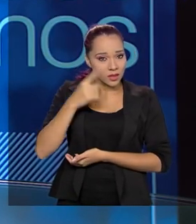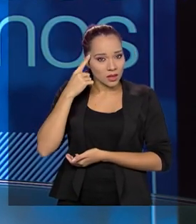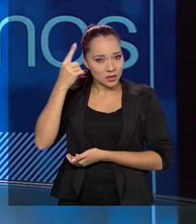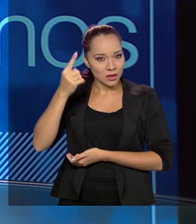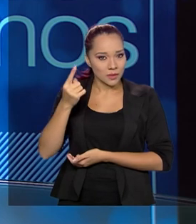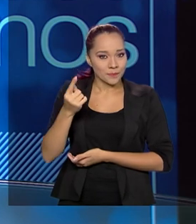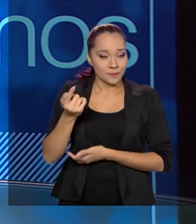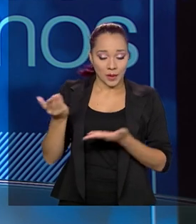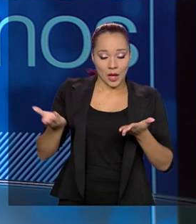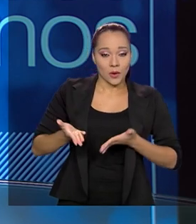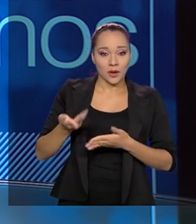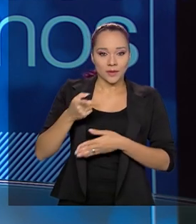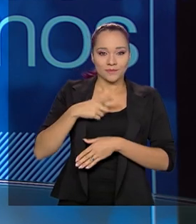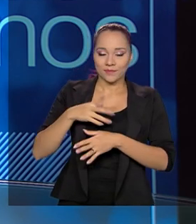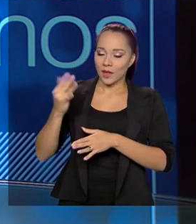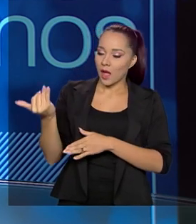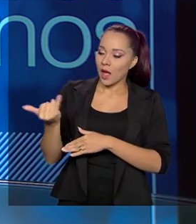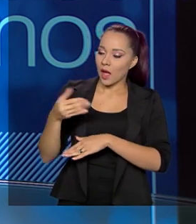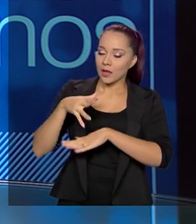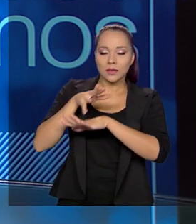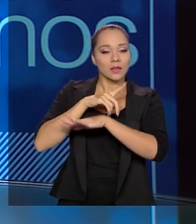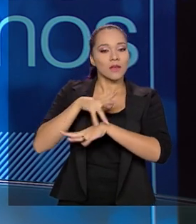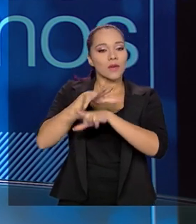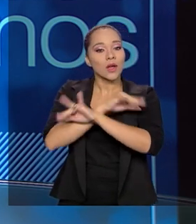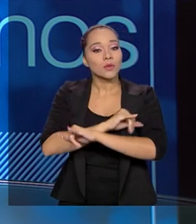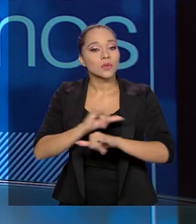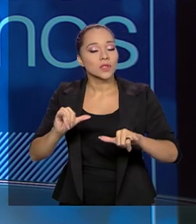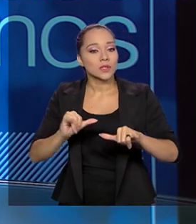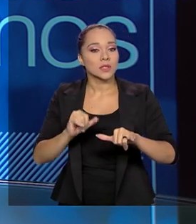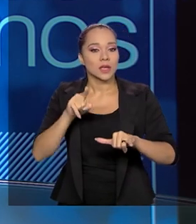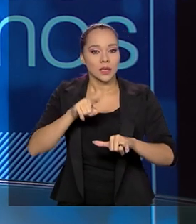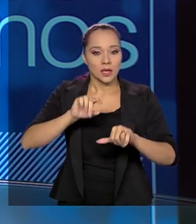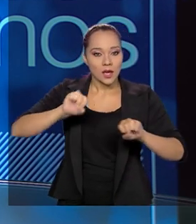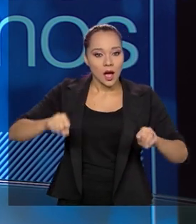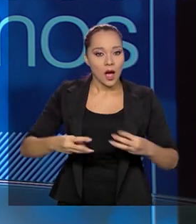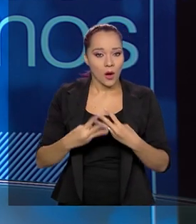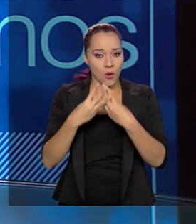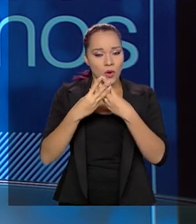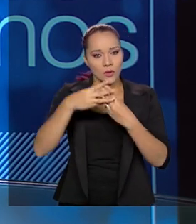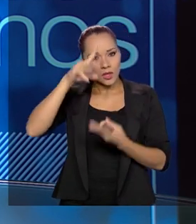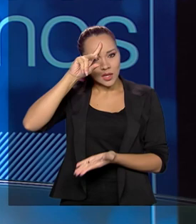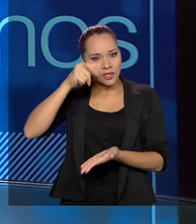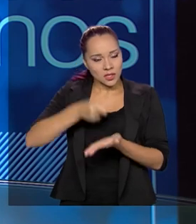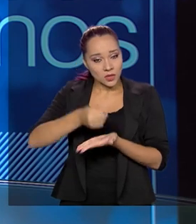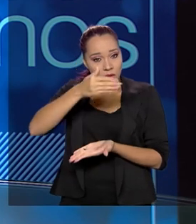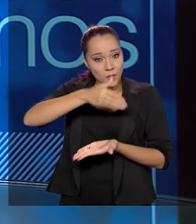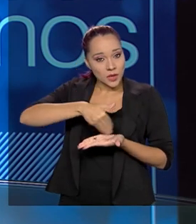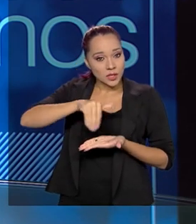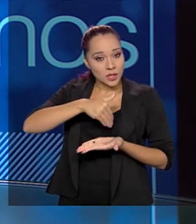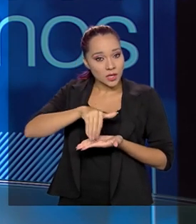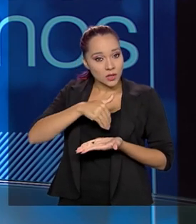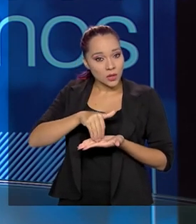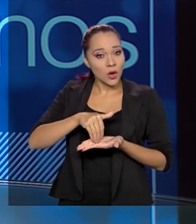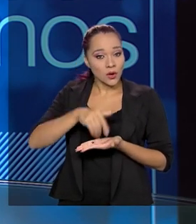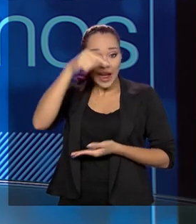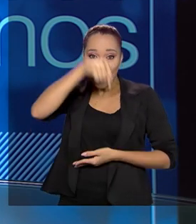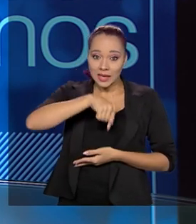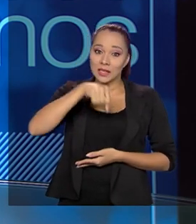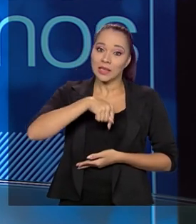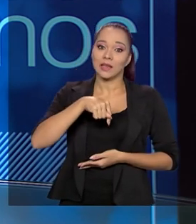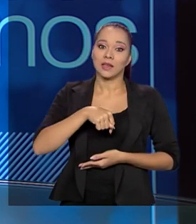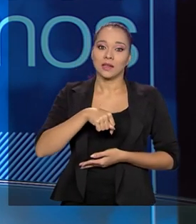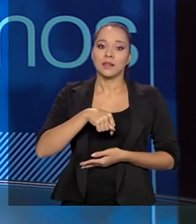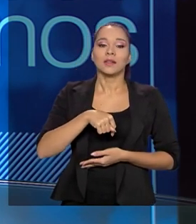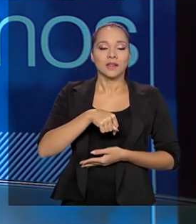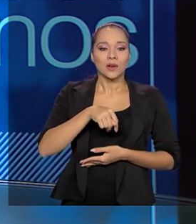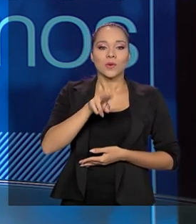nós recebemos agora a notícia, na semana passada, que a ONU decidiu colocar um escritório dela aqui, através